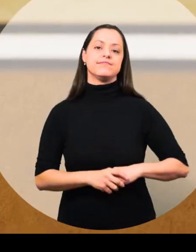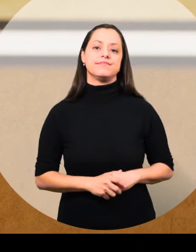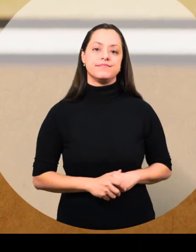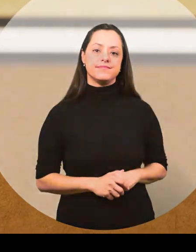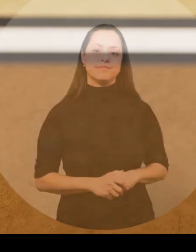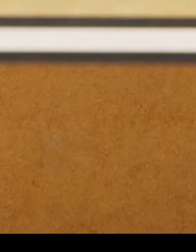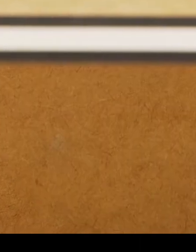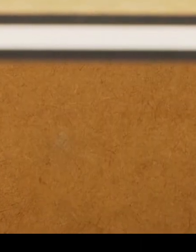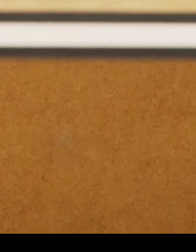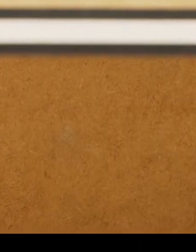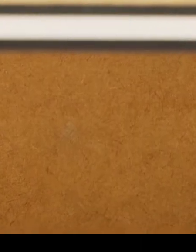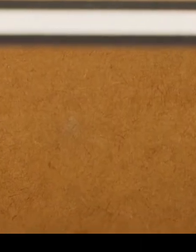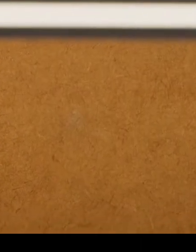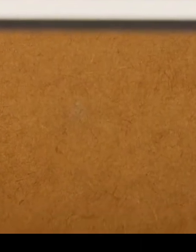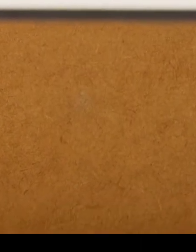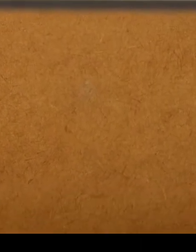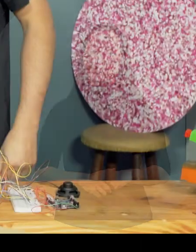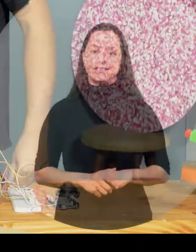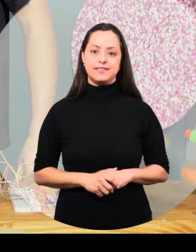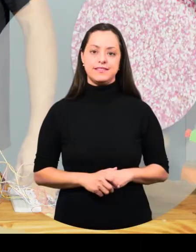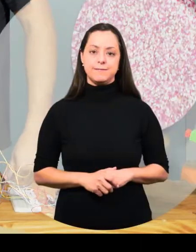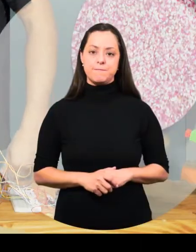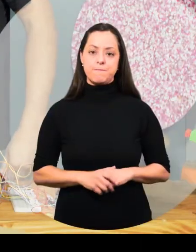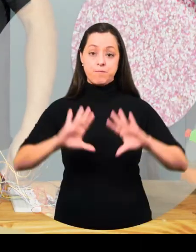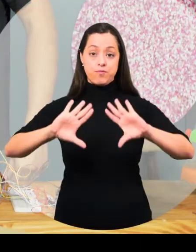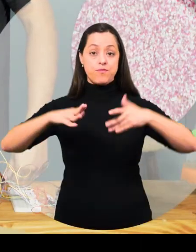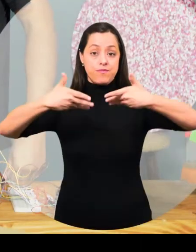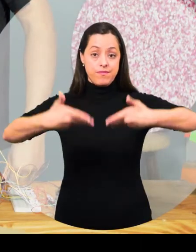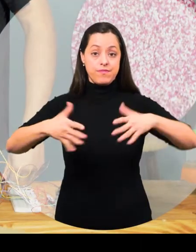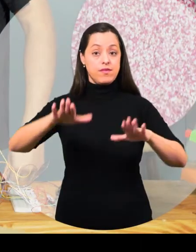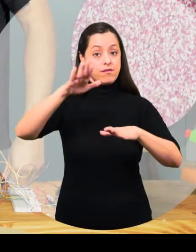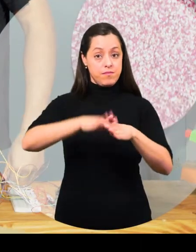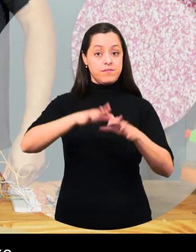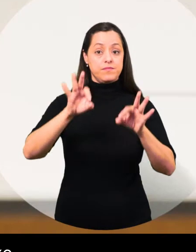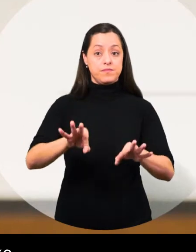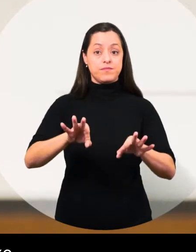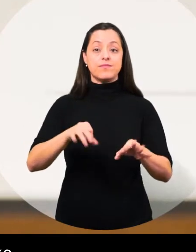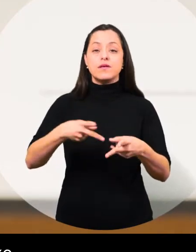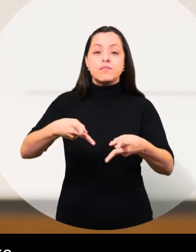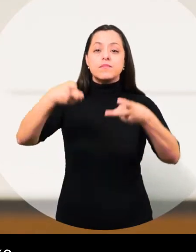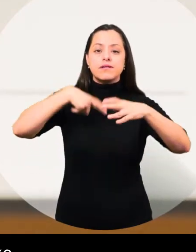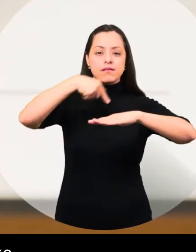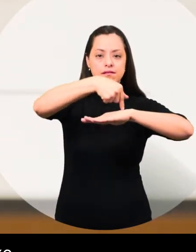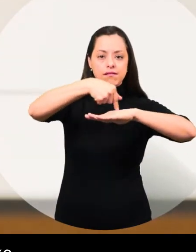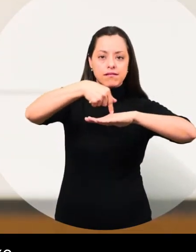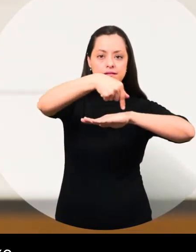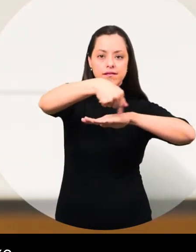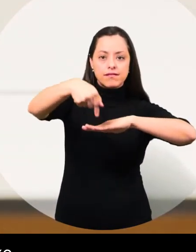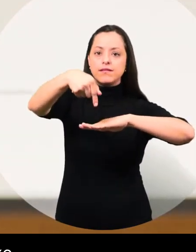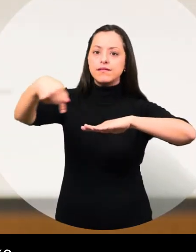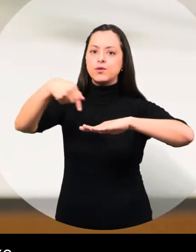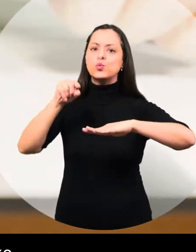Lara e Gui tiram a fita crepe da caixa. Vamos virar a tampa. Esses cortes da tampa